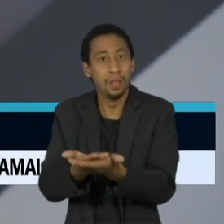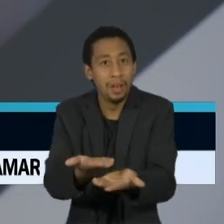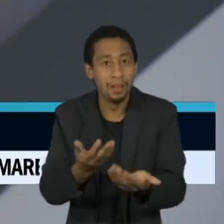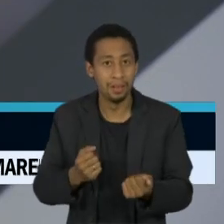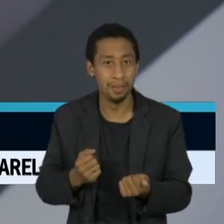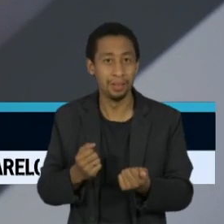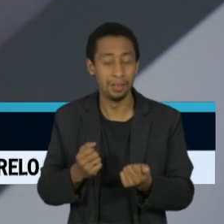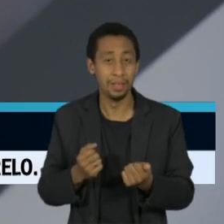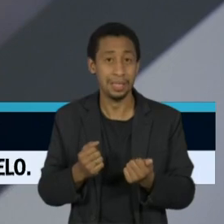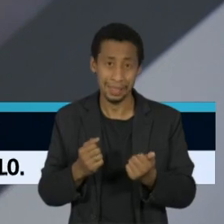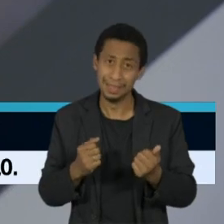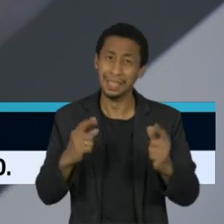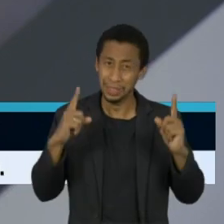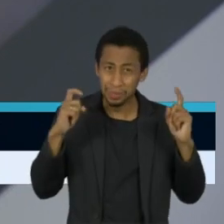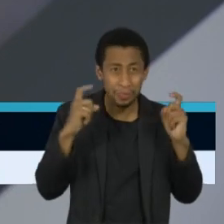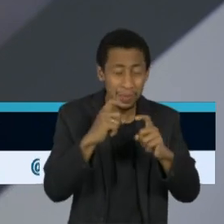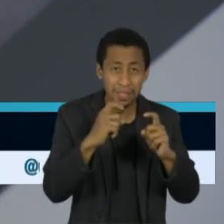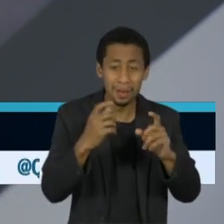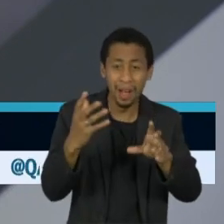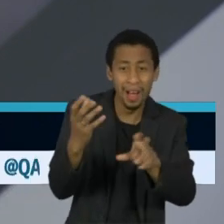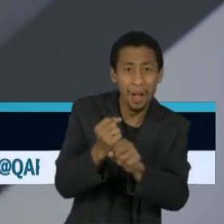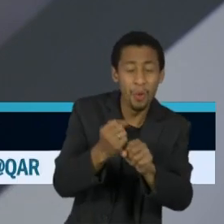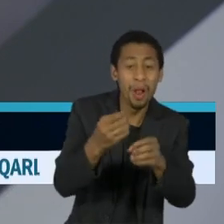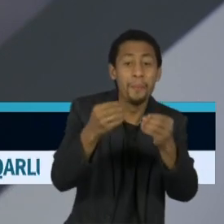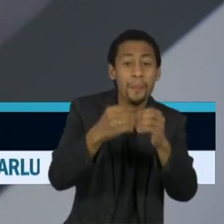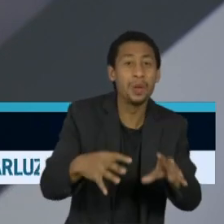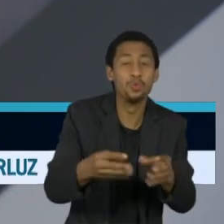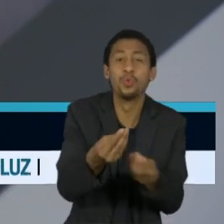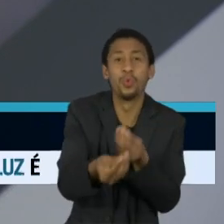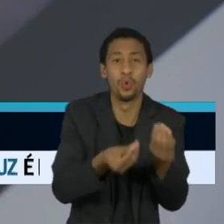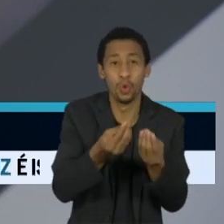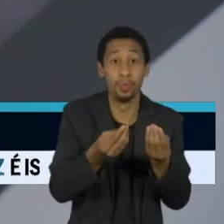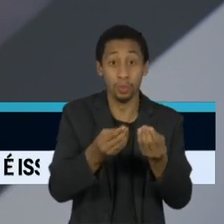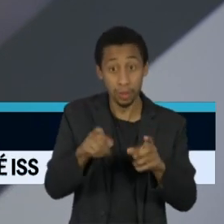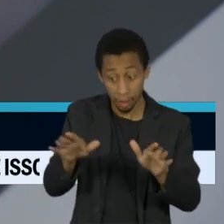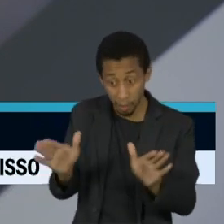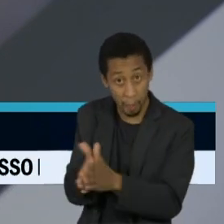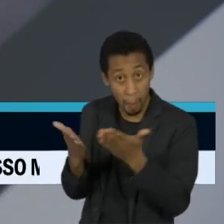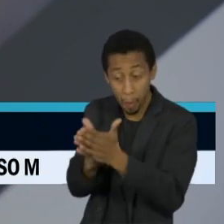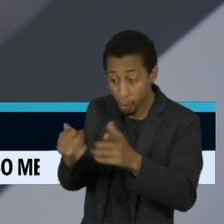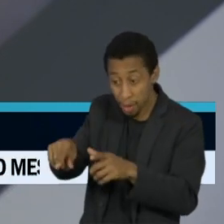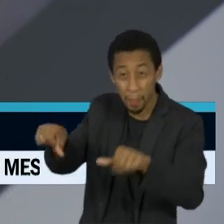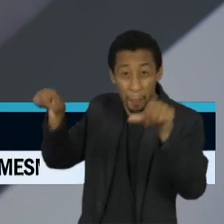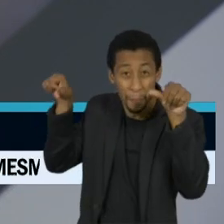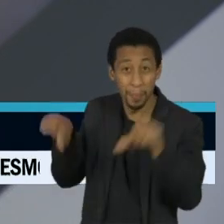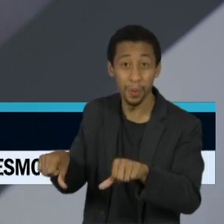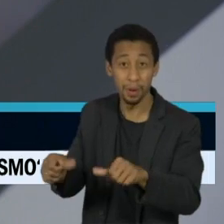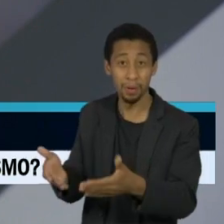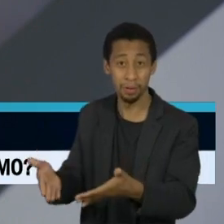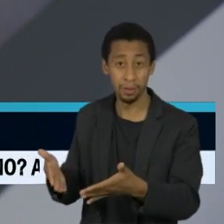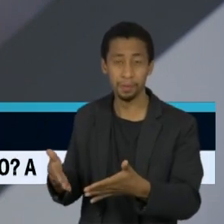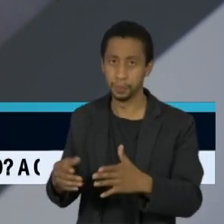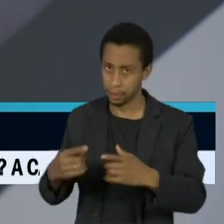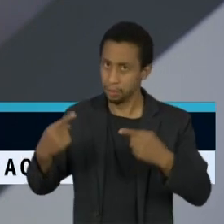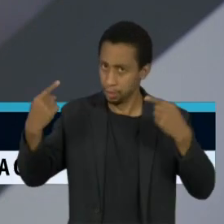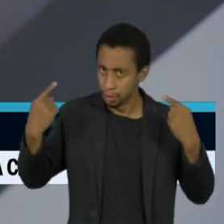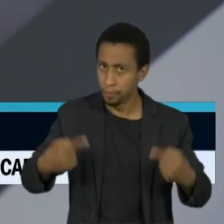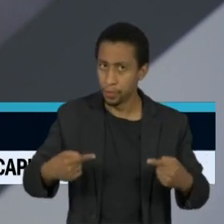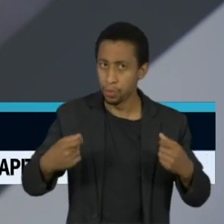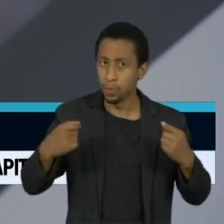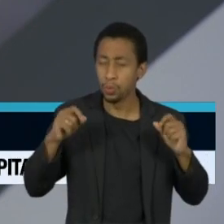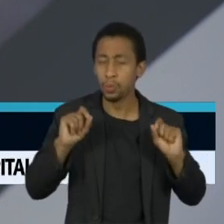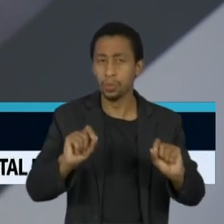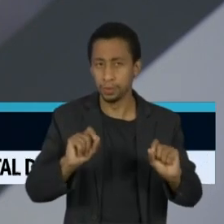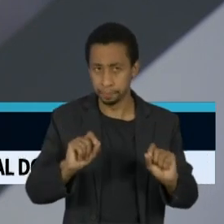Então, é imensurável o prejuízo para todos, ainda maior para os mais pobres. Agora, o grande desafio que a gente tem, se a gente